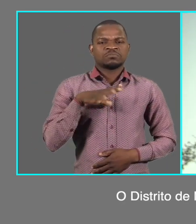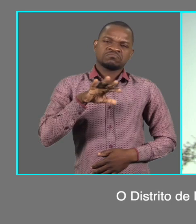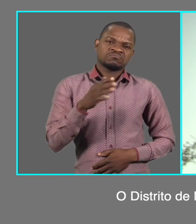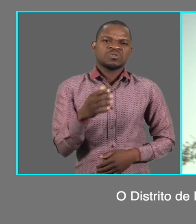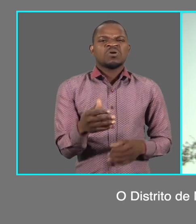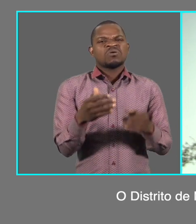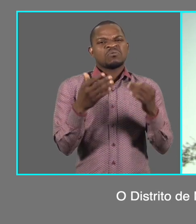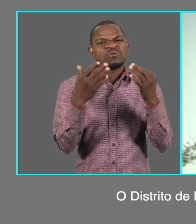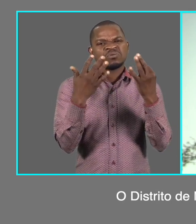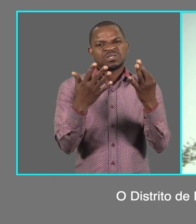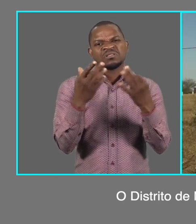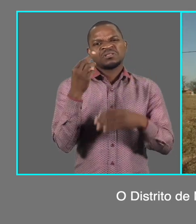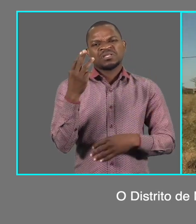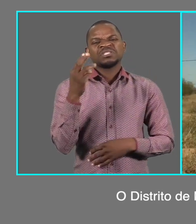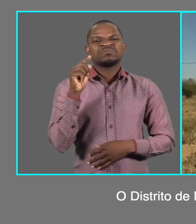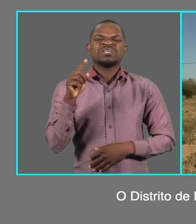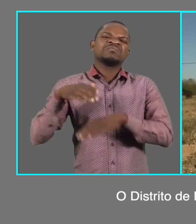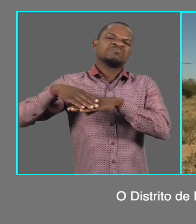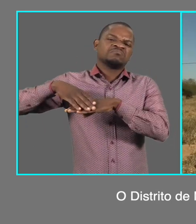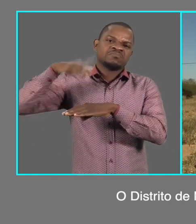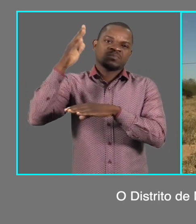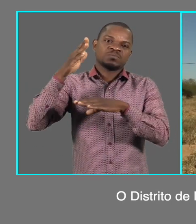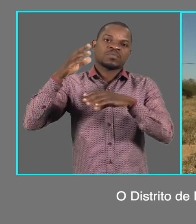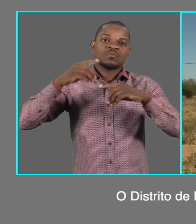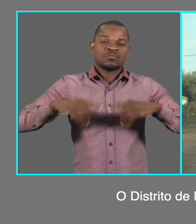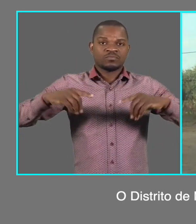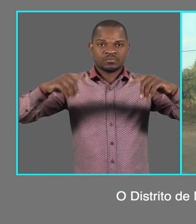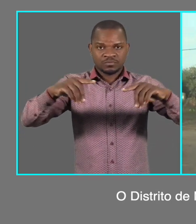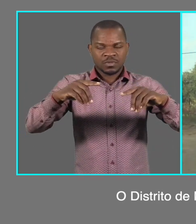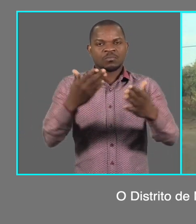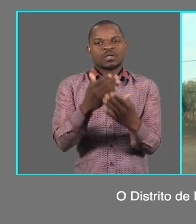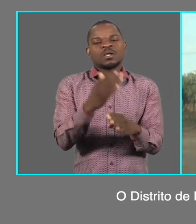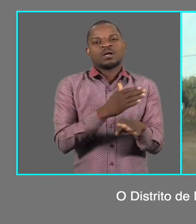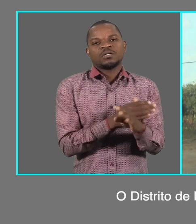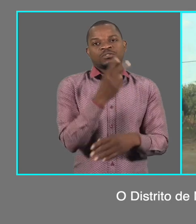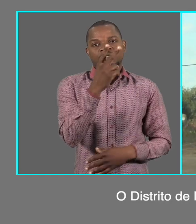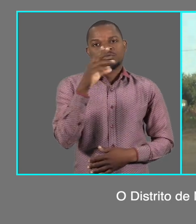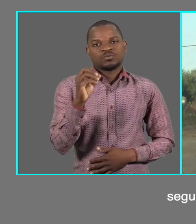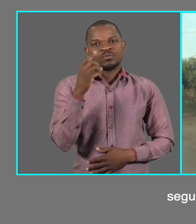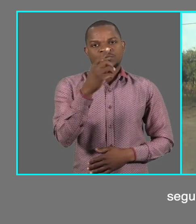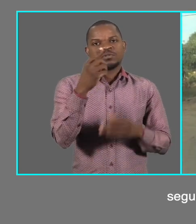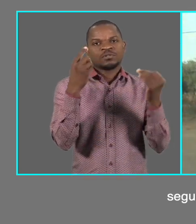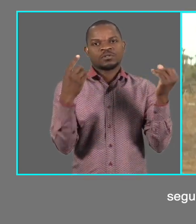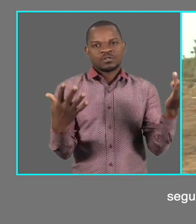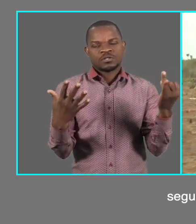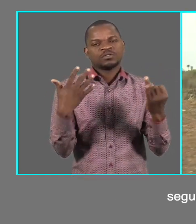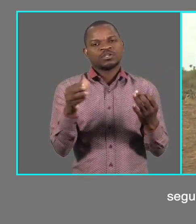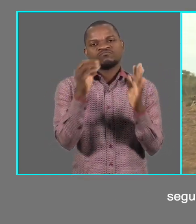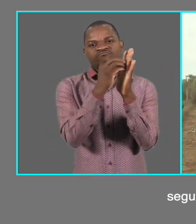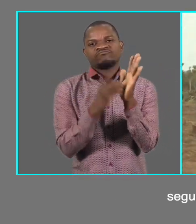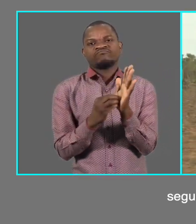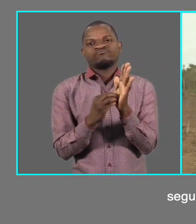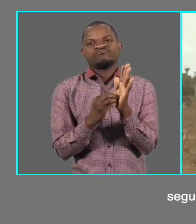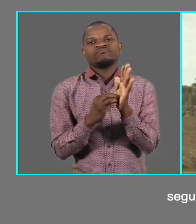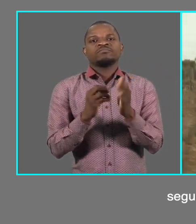de Moamba tem 83.879 habitantes, segundo o censo